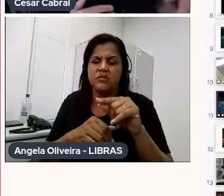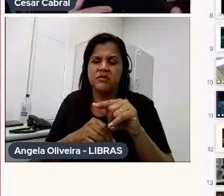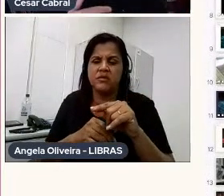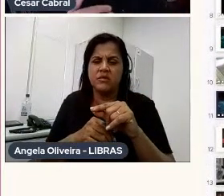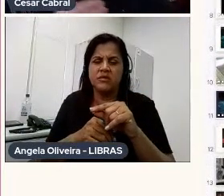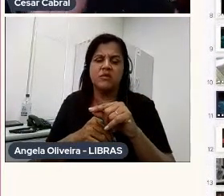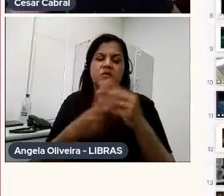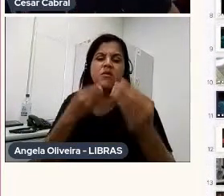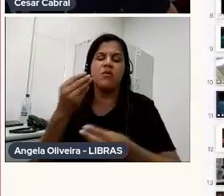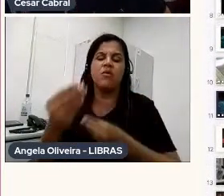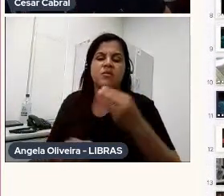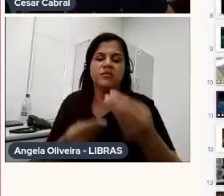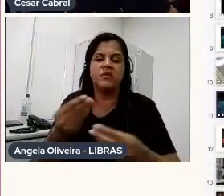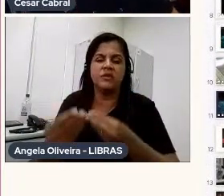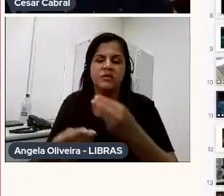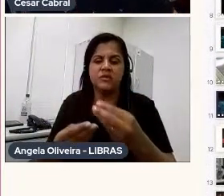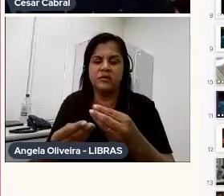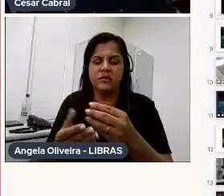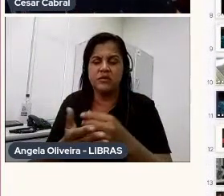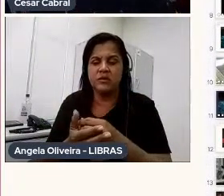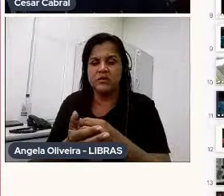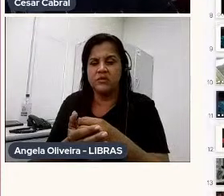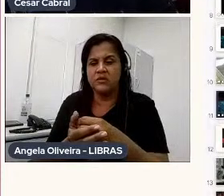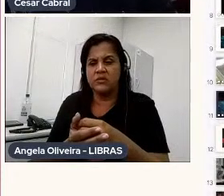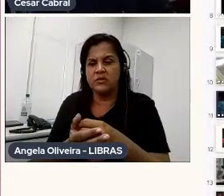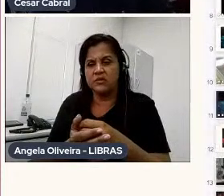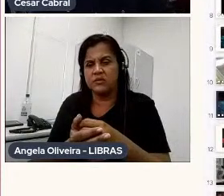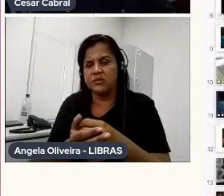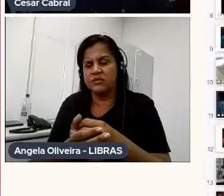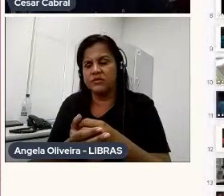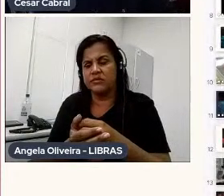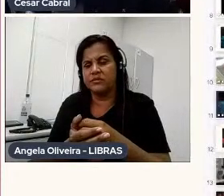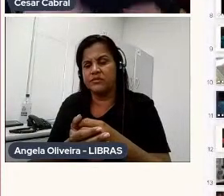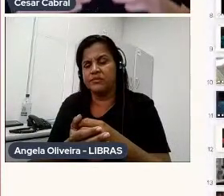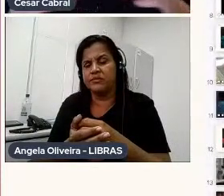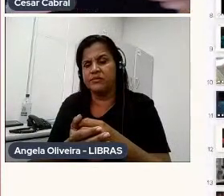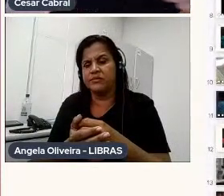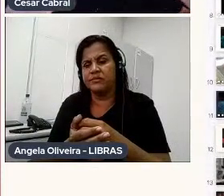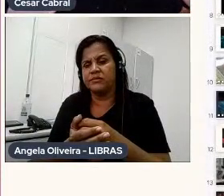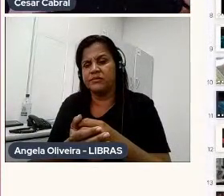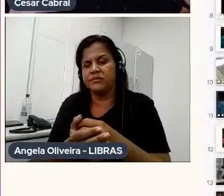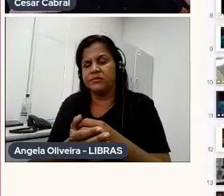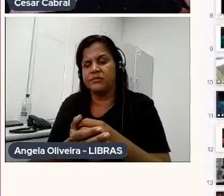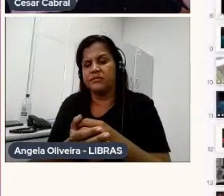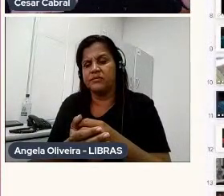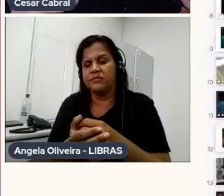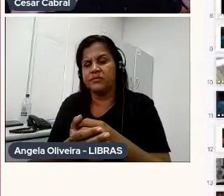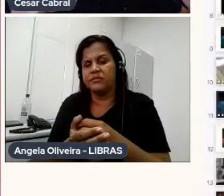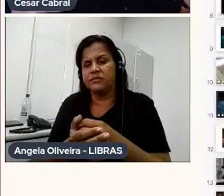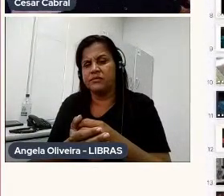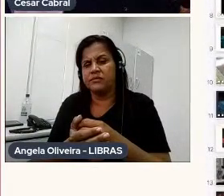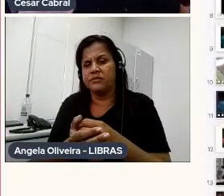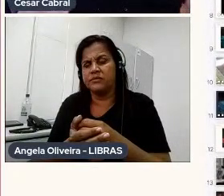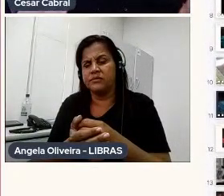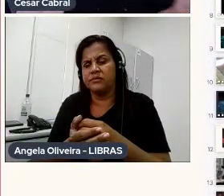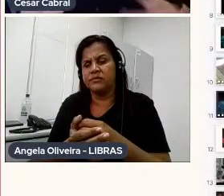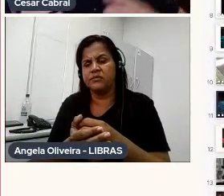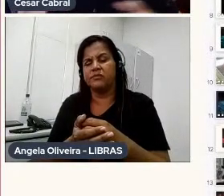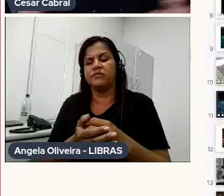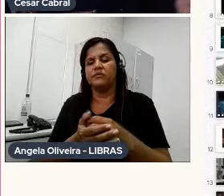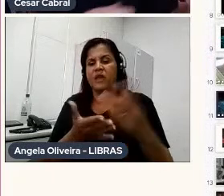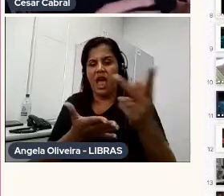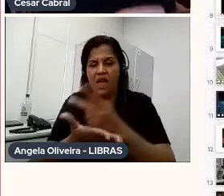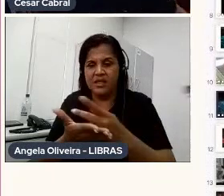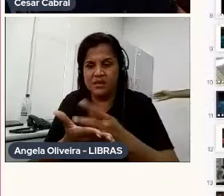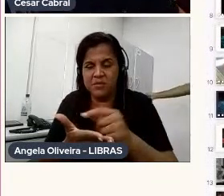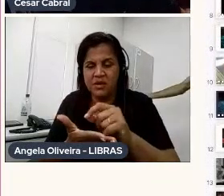um acting diferente para cada personagem, né, como é que, porque é muito comum para o animador animar do mesmo